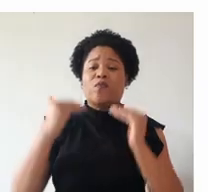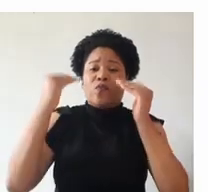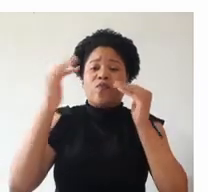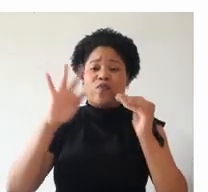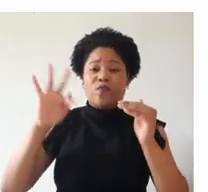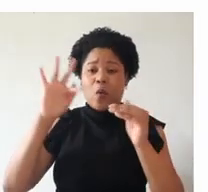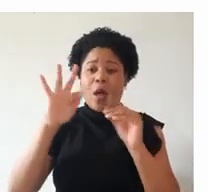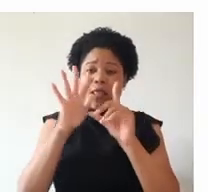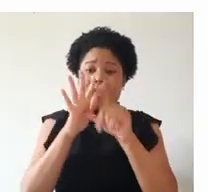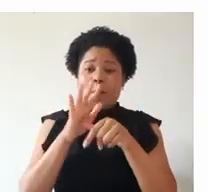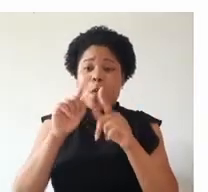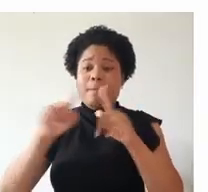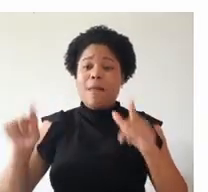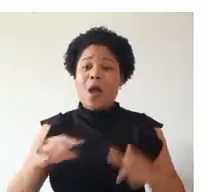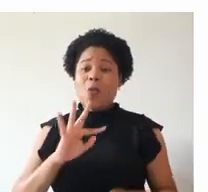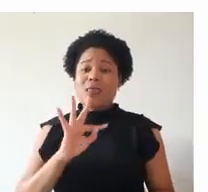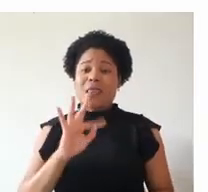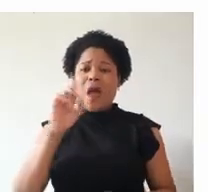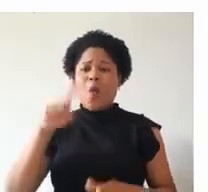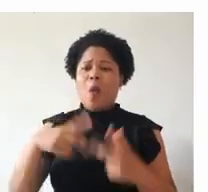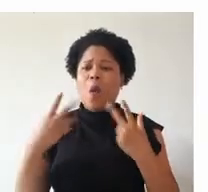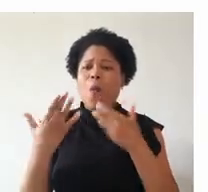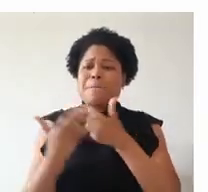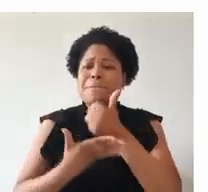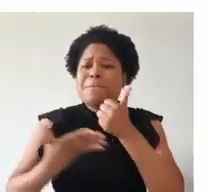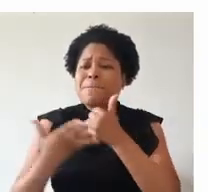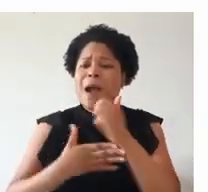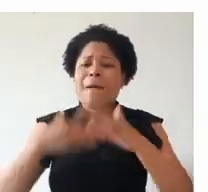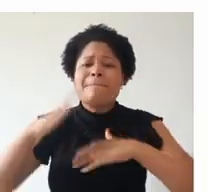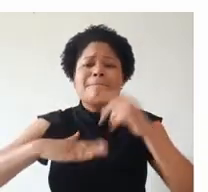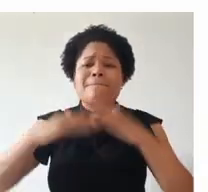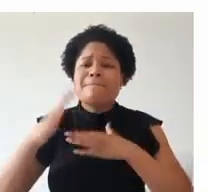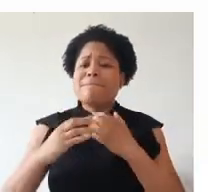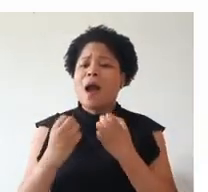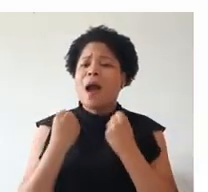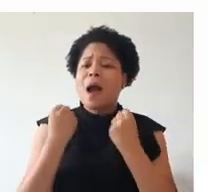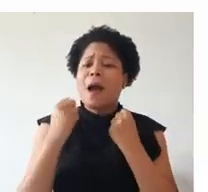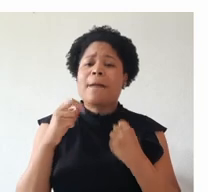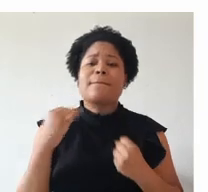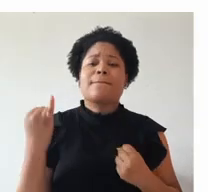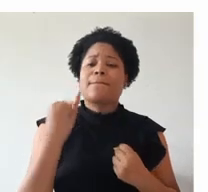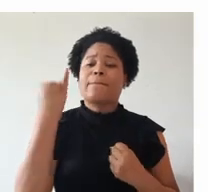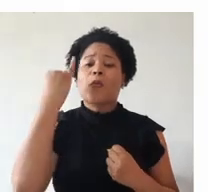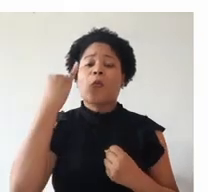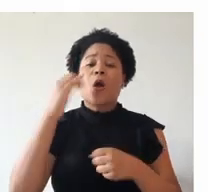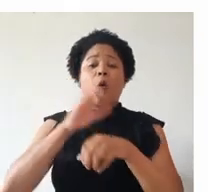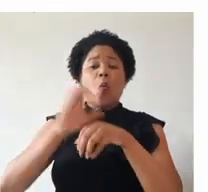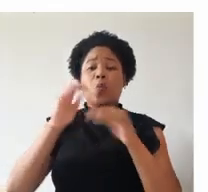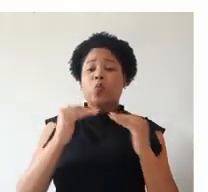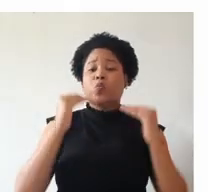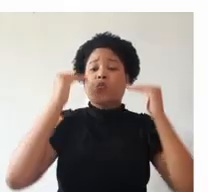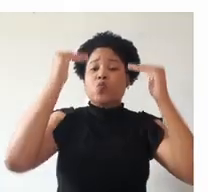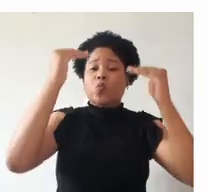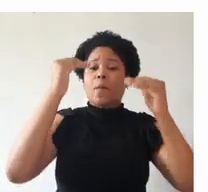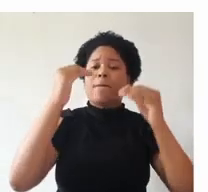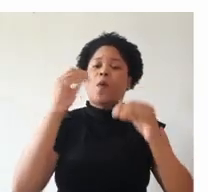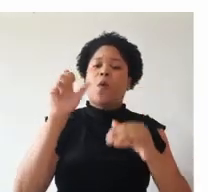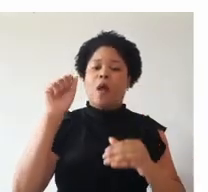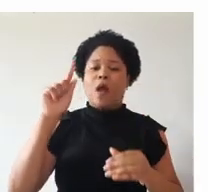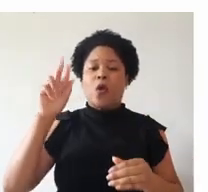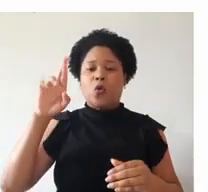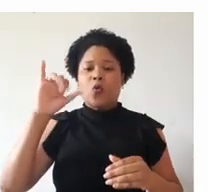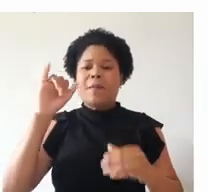agronomia, o curso técnico, ele nos dá um embasamento prático muito grande, que o curso superior em